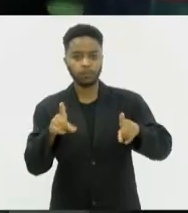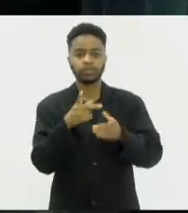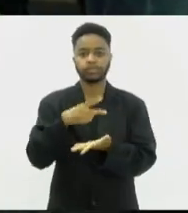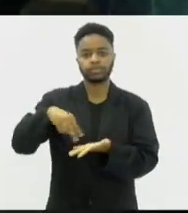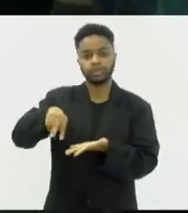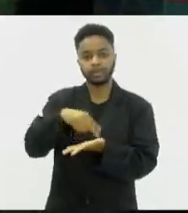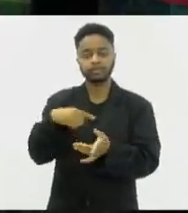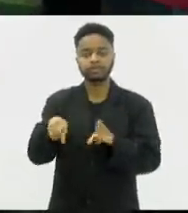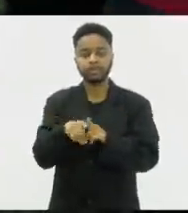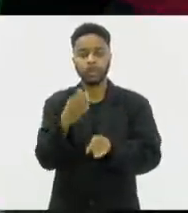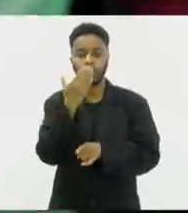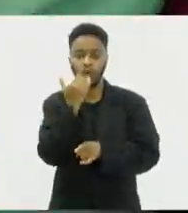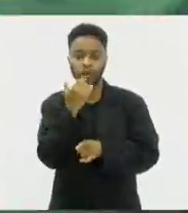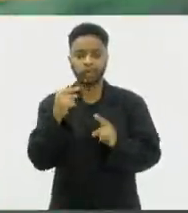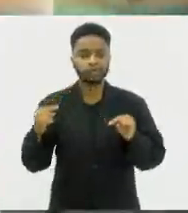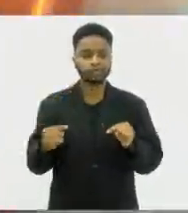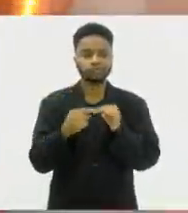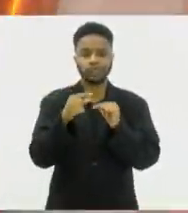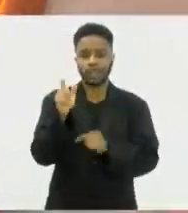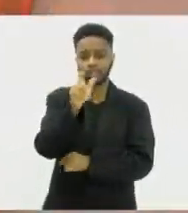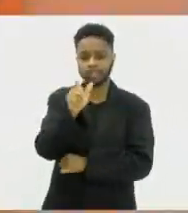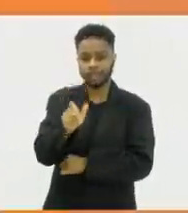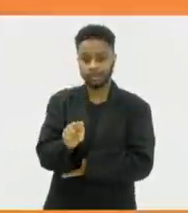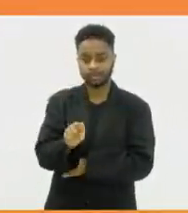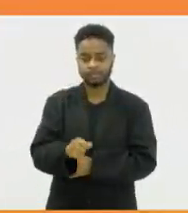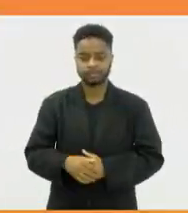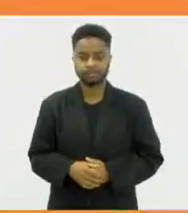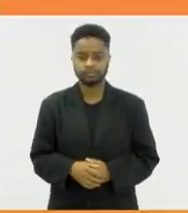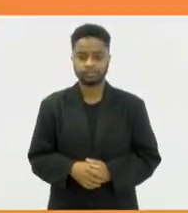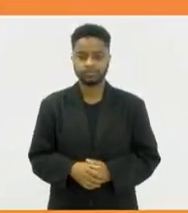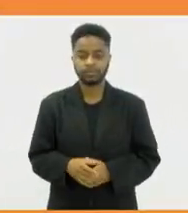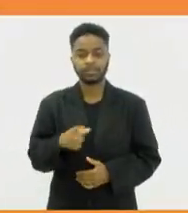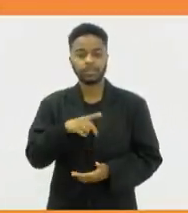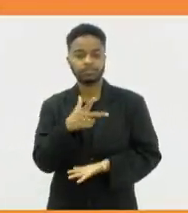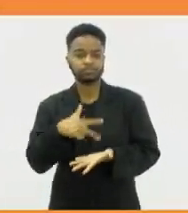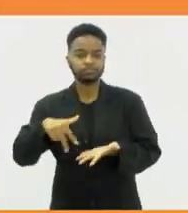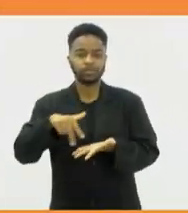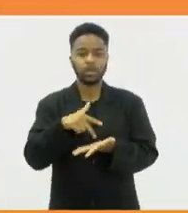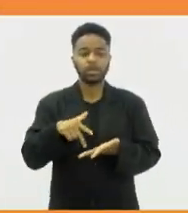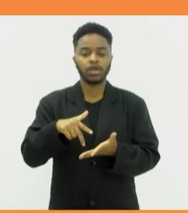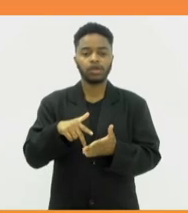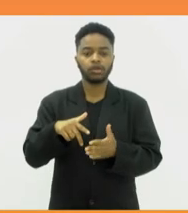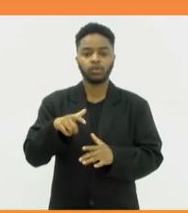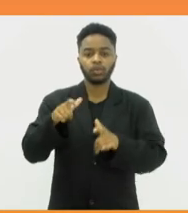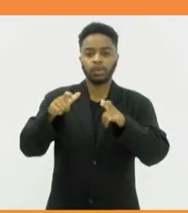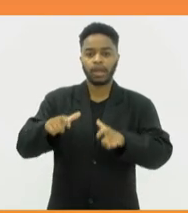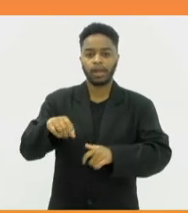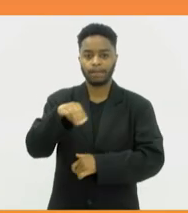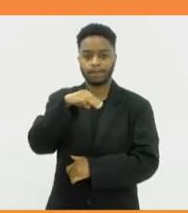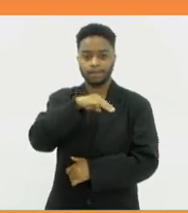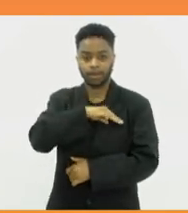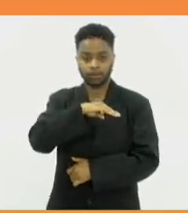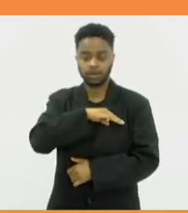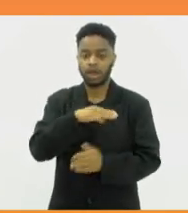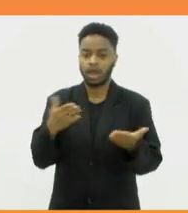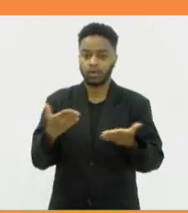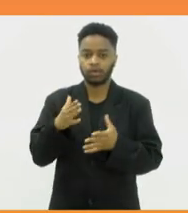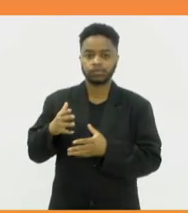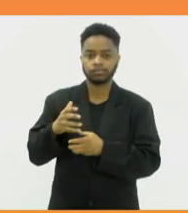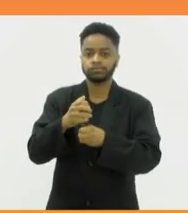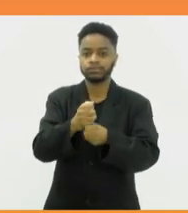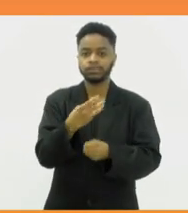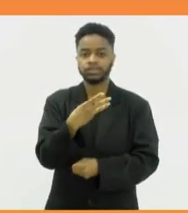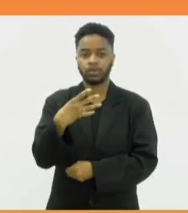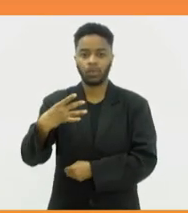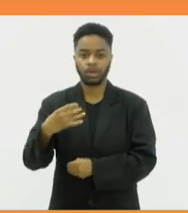e pratos típicos italianos. Baile de charme do viaduto de Madureira celebra 34 anos